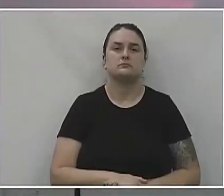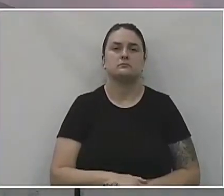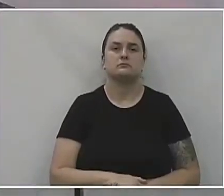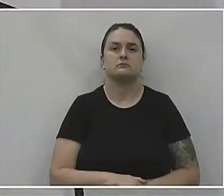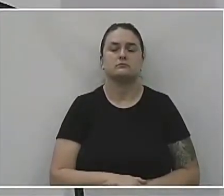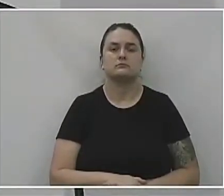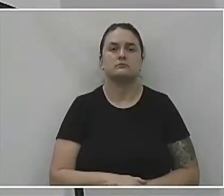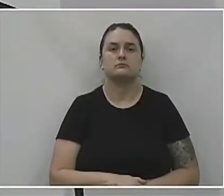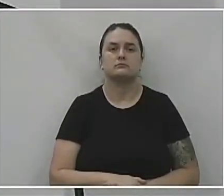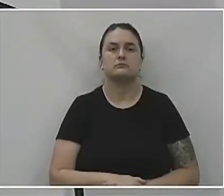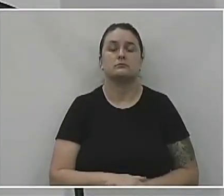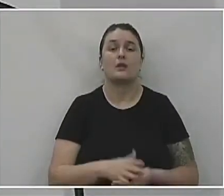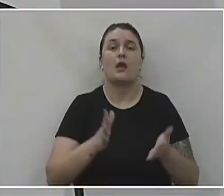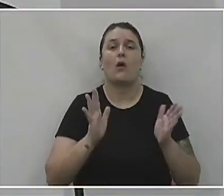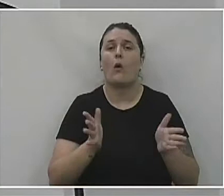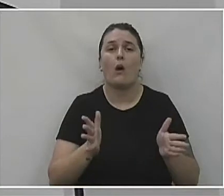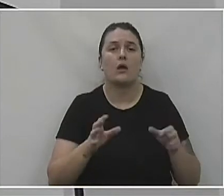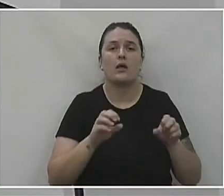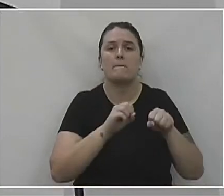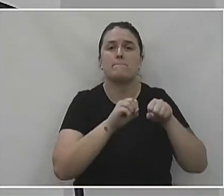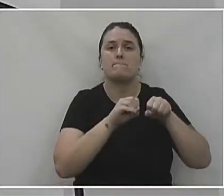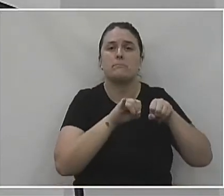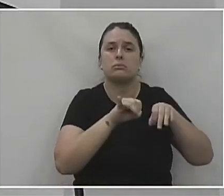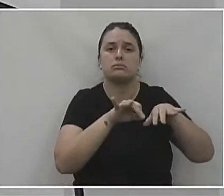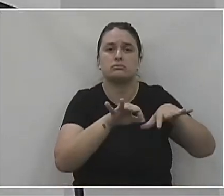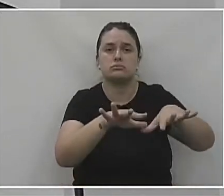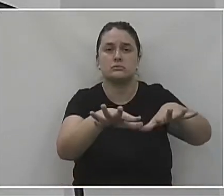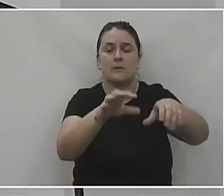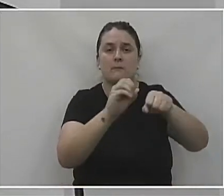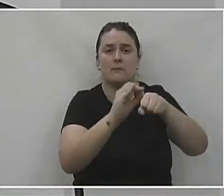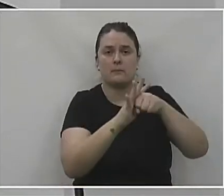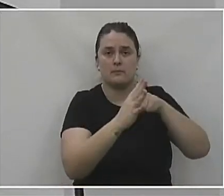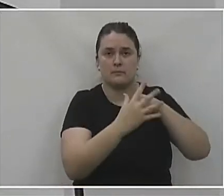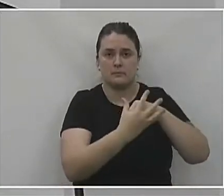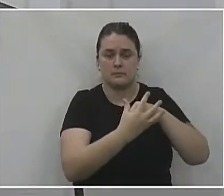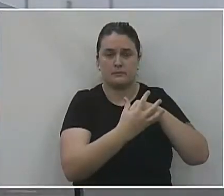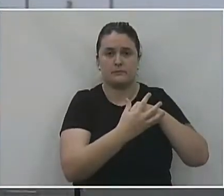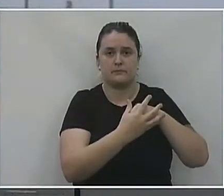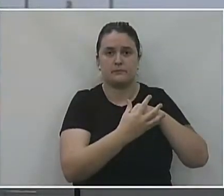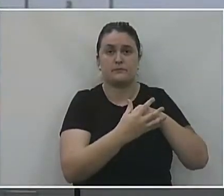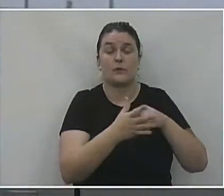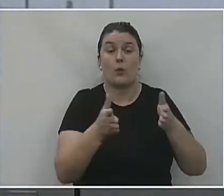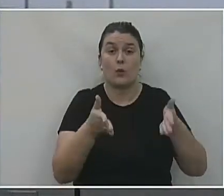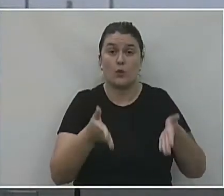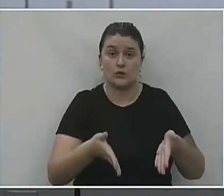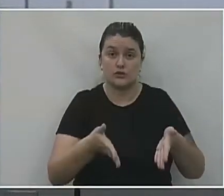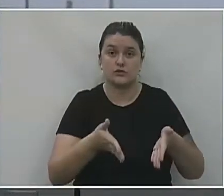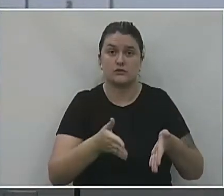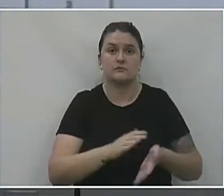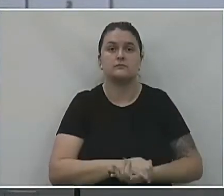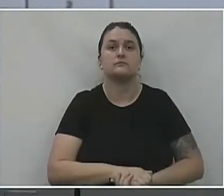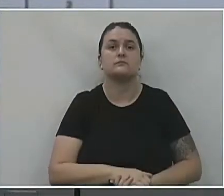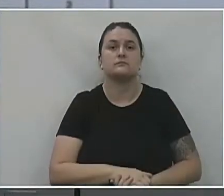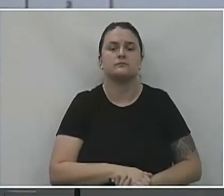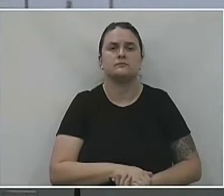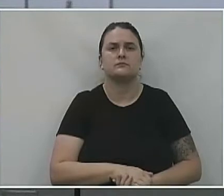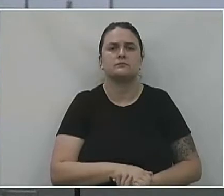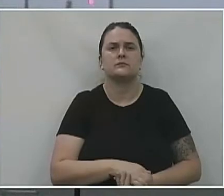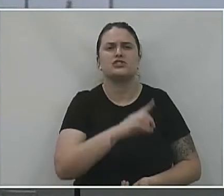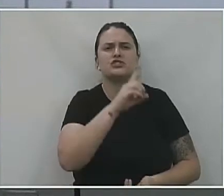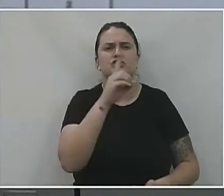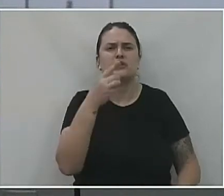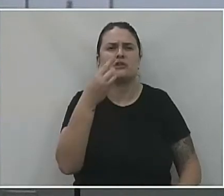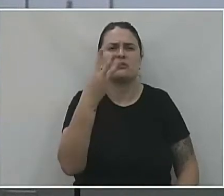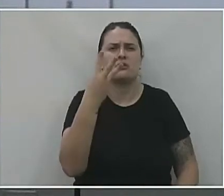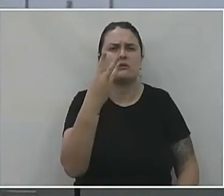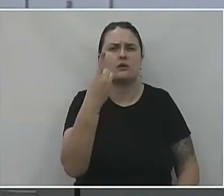Situação atual da pandemia. Esse aqui é só um panorama de hoje. Na verdade, esse aqui é de 31 de